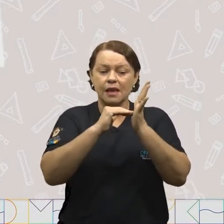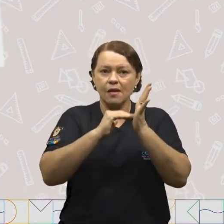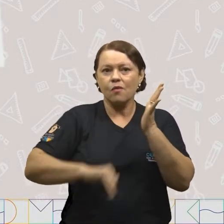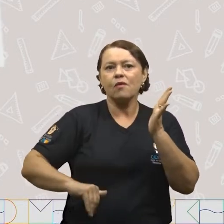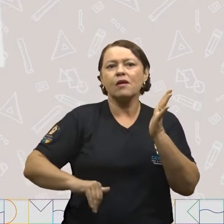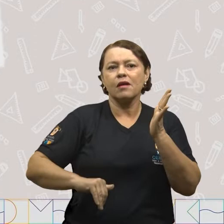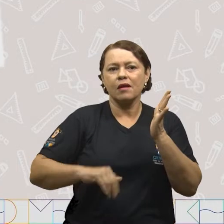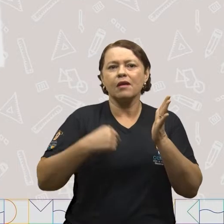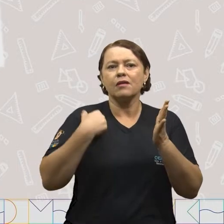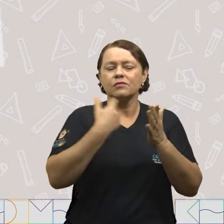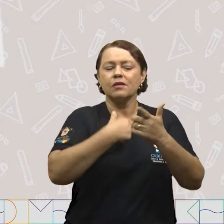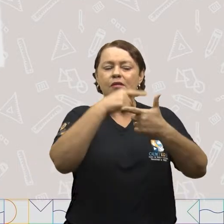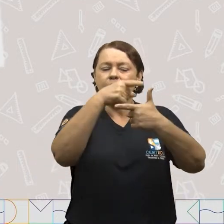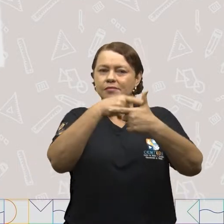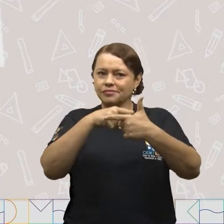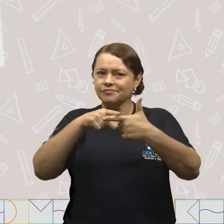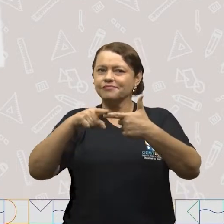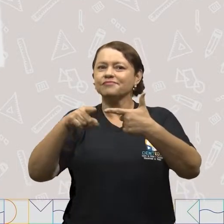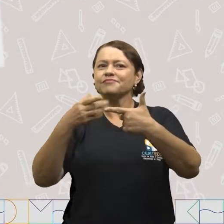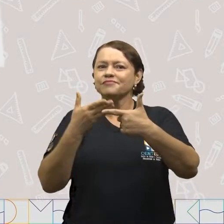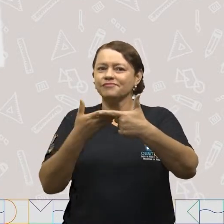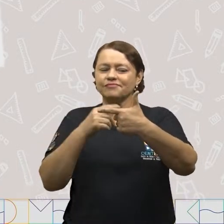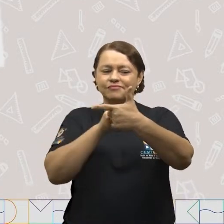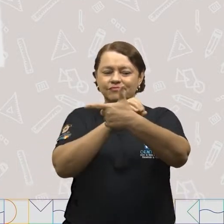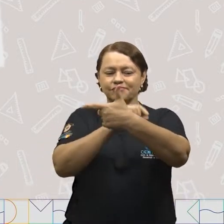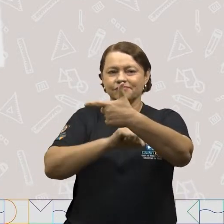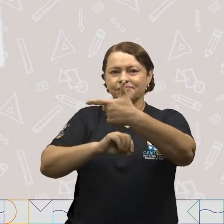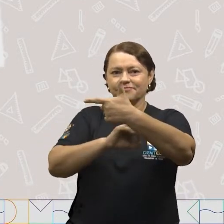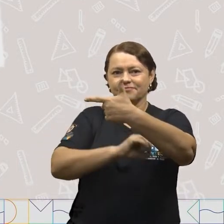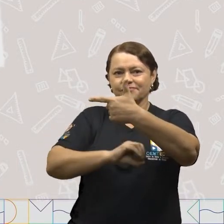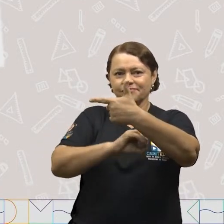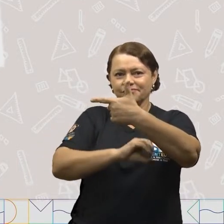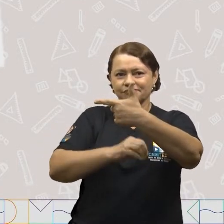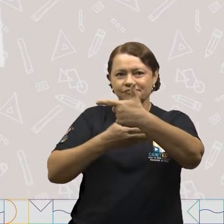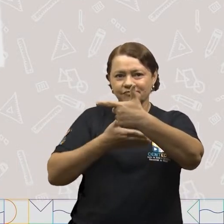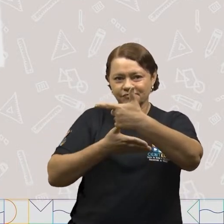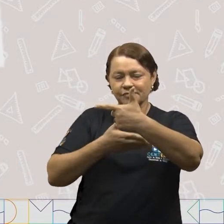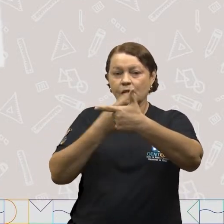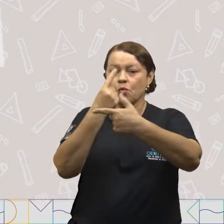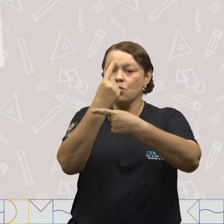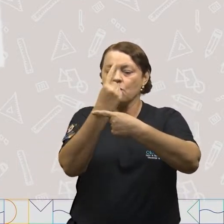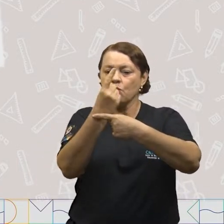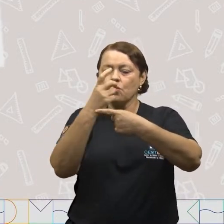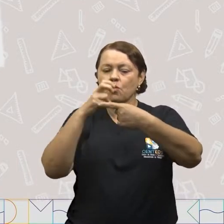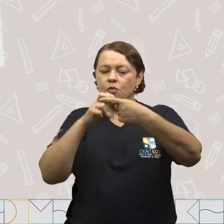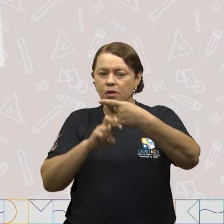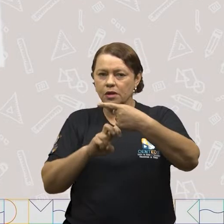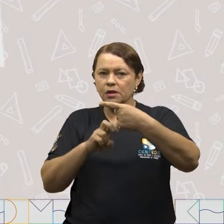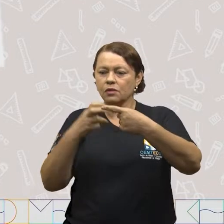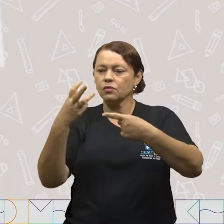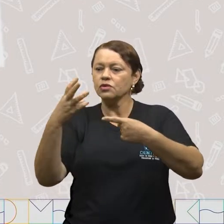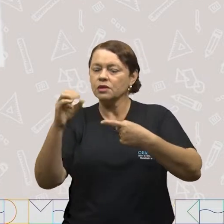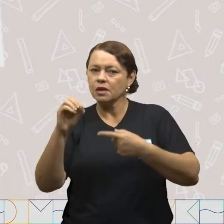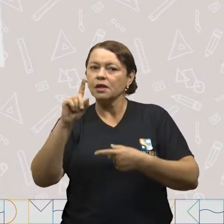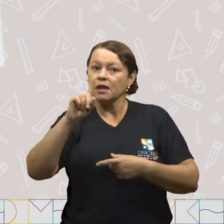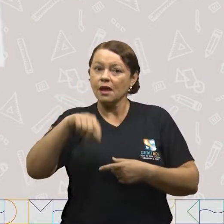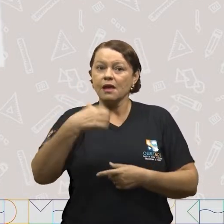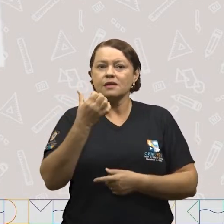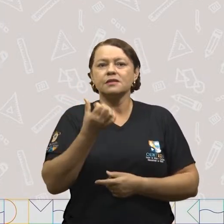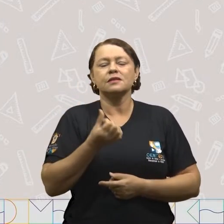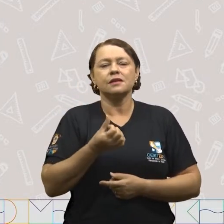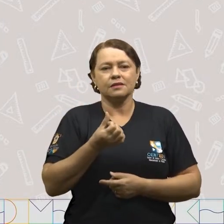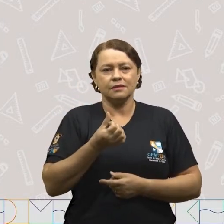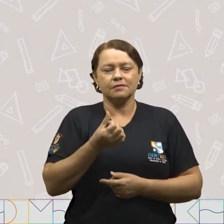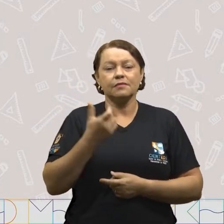resto da nossa divisão. Logo, a quinta parte de trinta é seis. Vamos ver outro